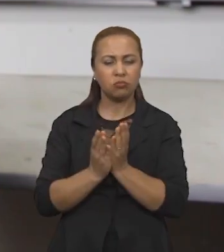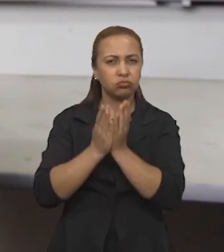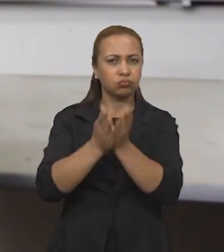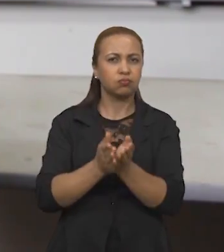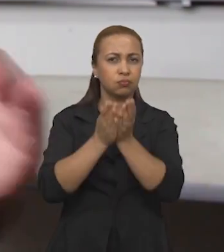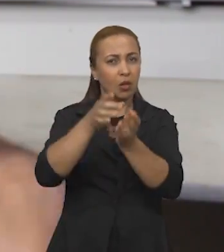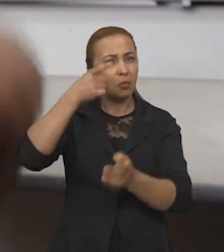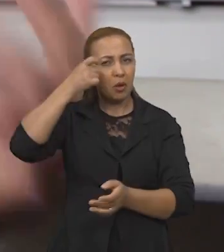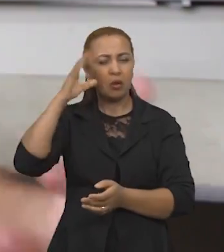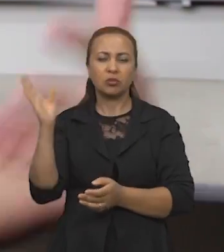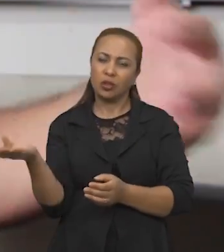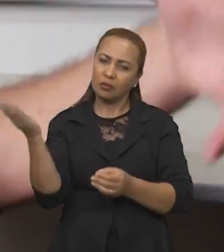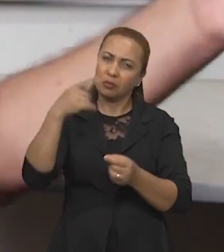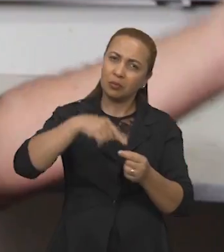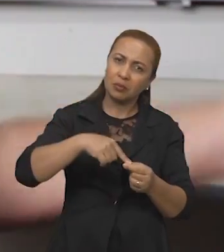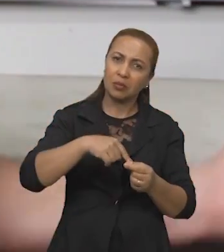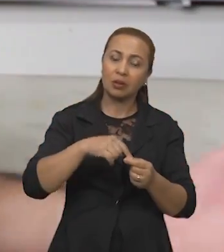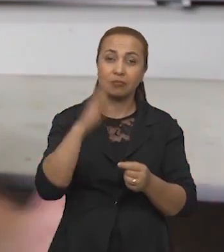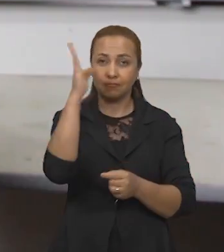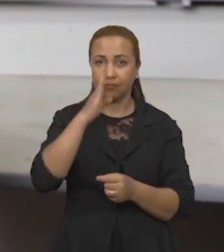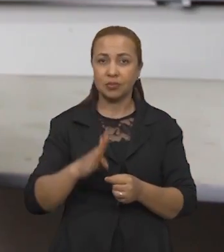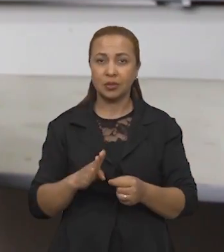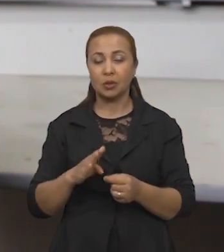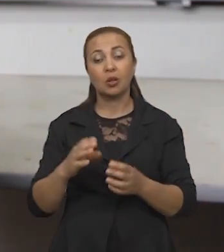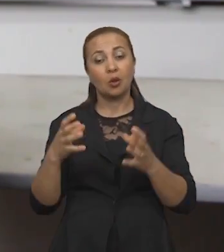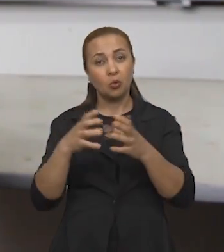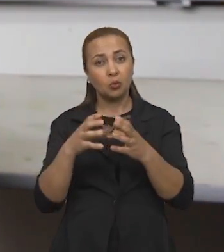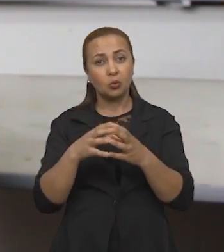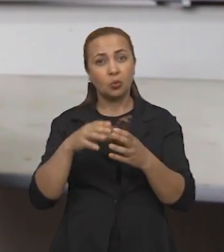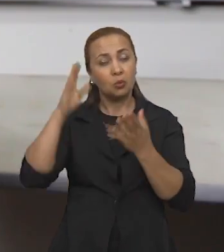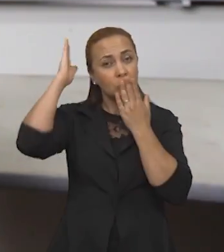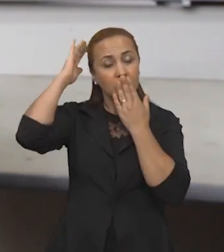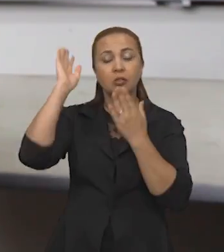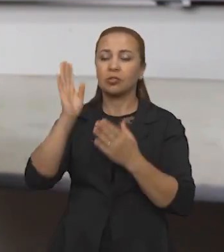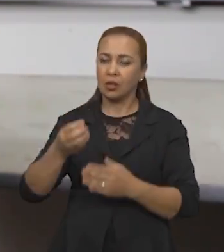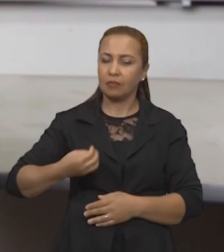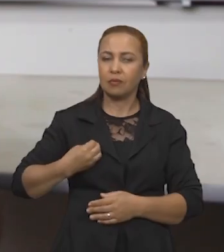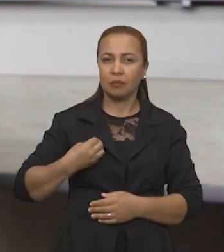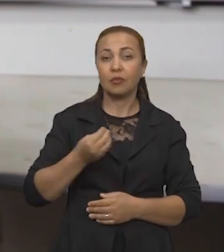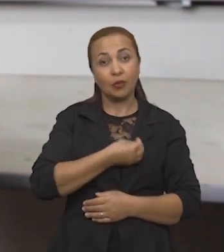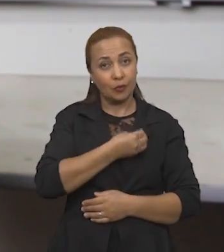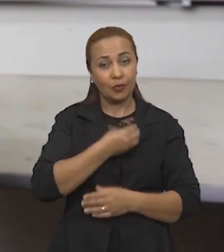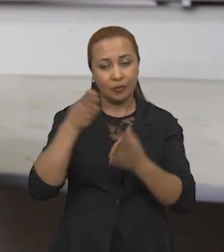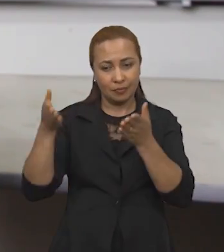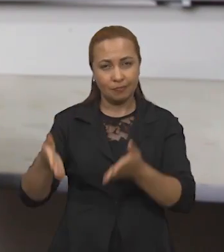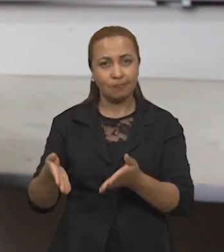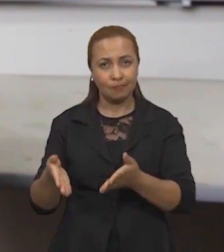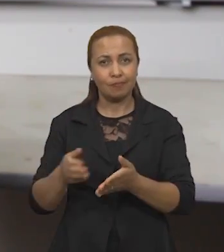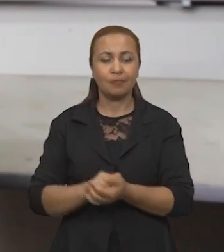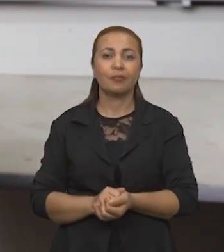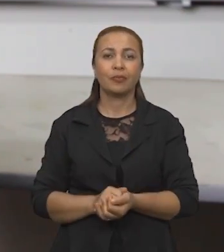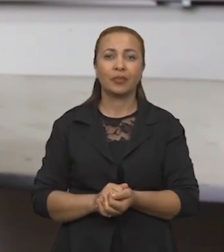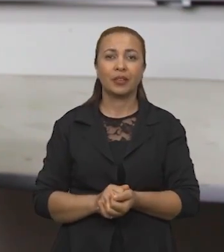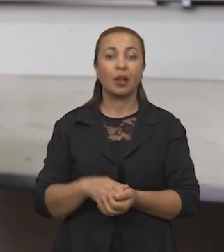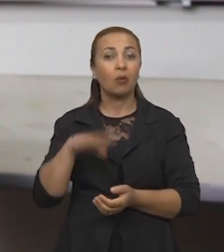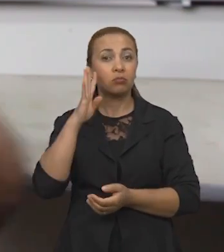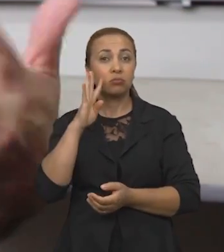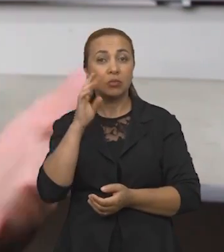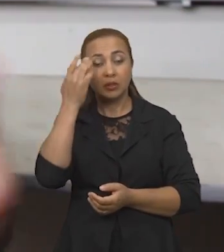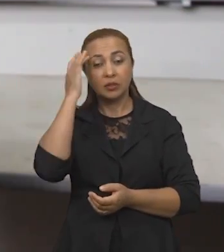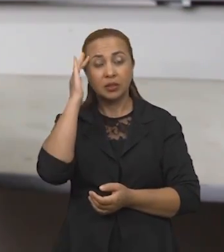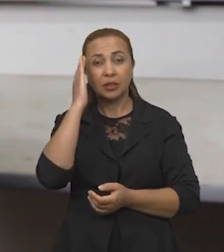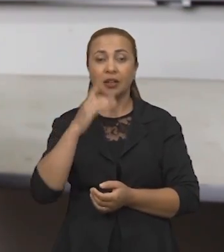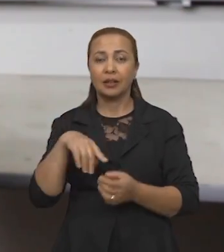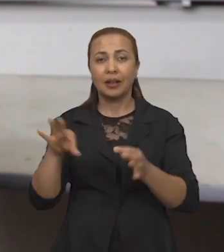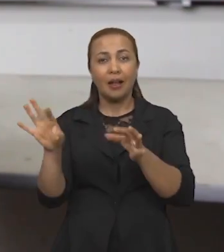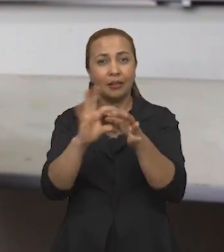por aqui, esses grupos já viviam nessa região do sertão. Um fato que nós temos notado bem interessante, que está